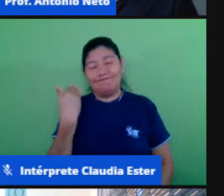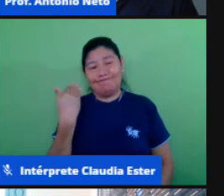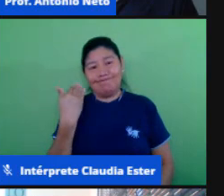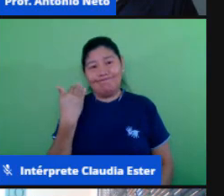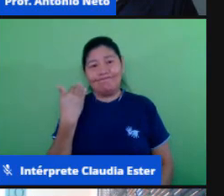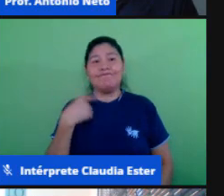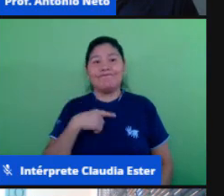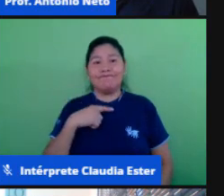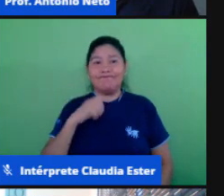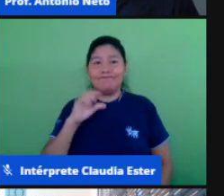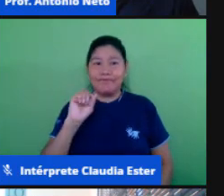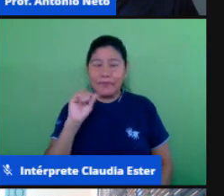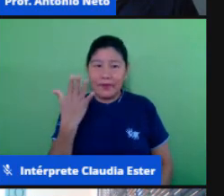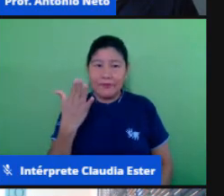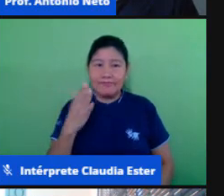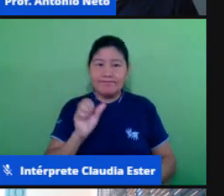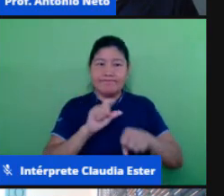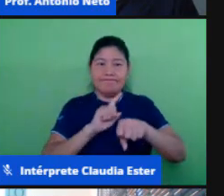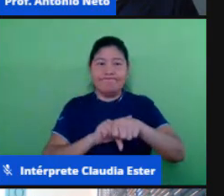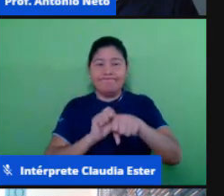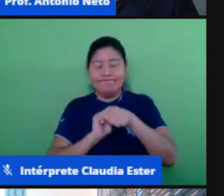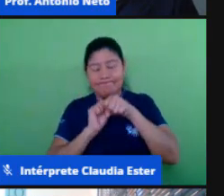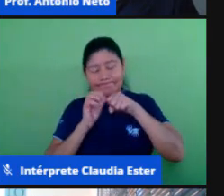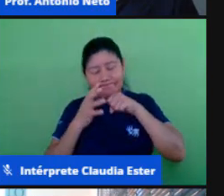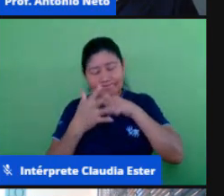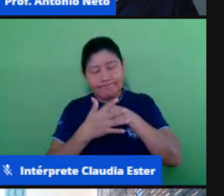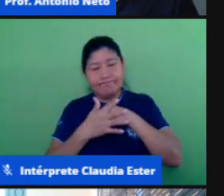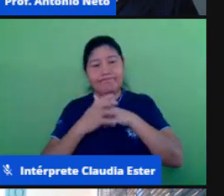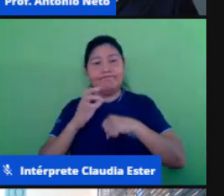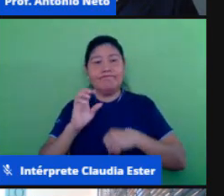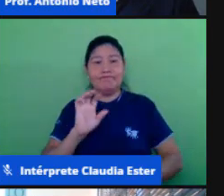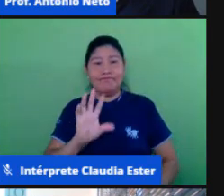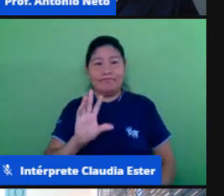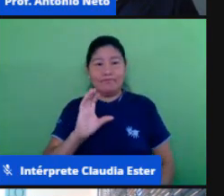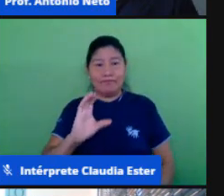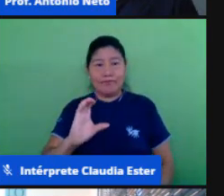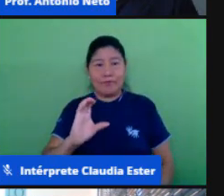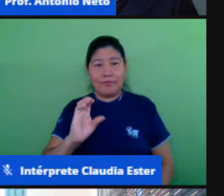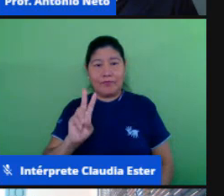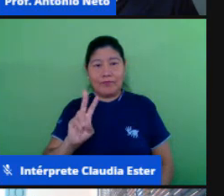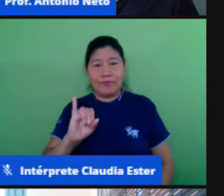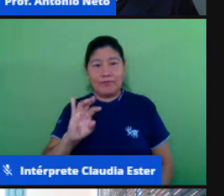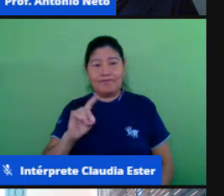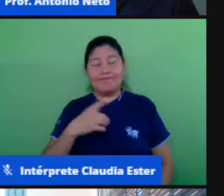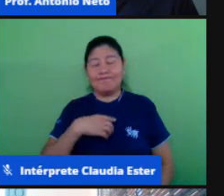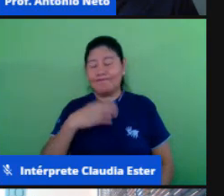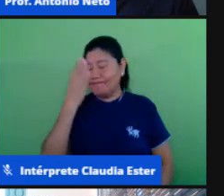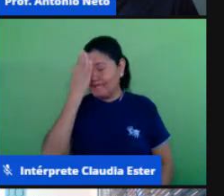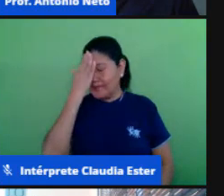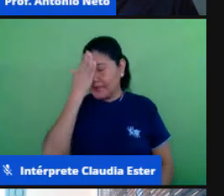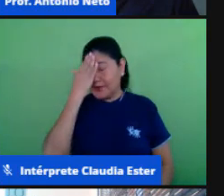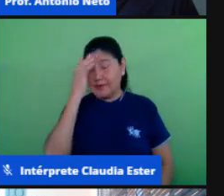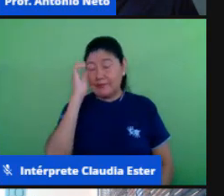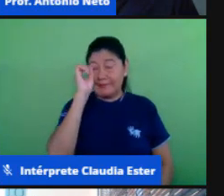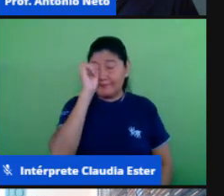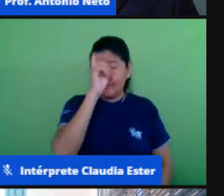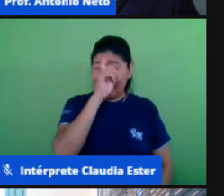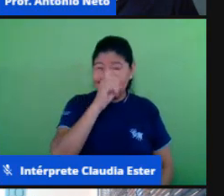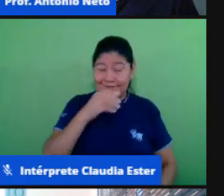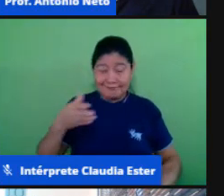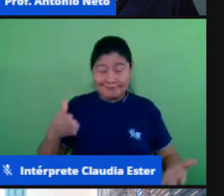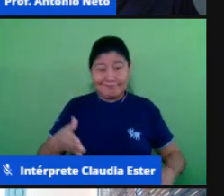conectados espiritualmente, afetivamente, amorosamente, cheios de